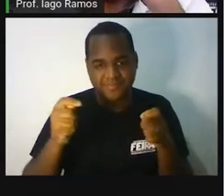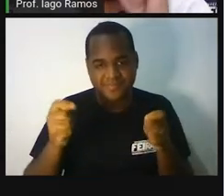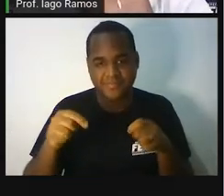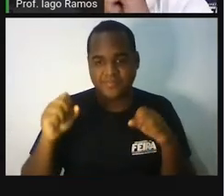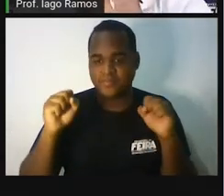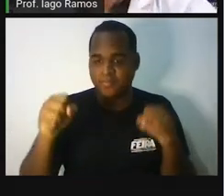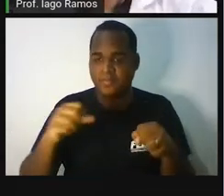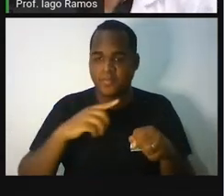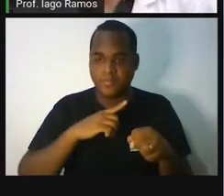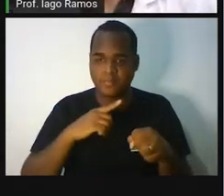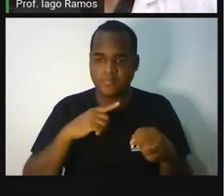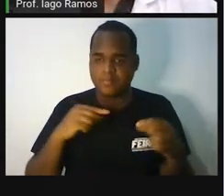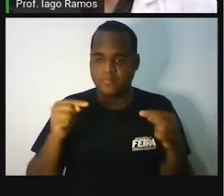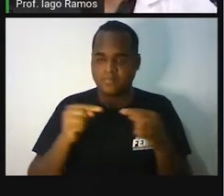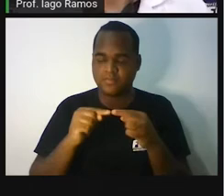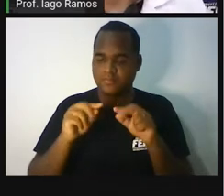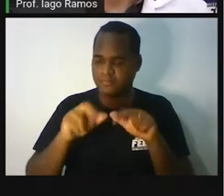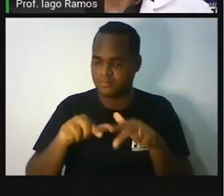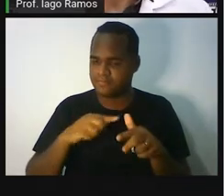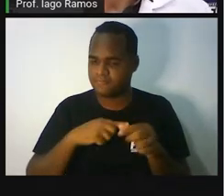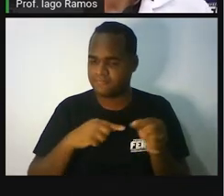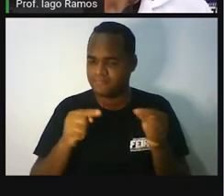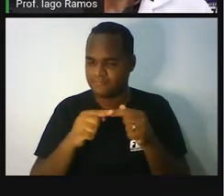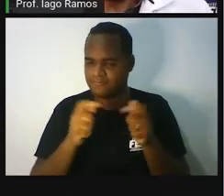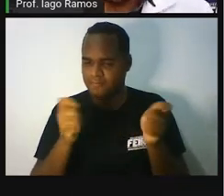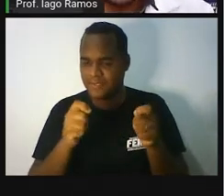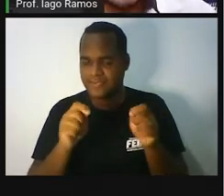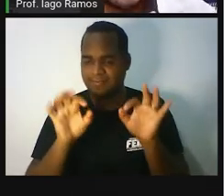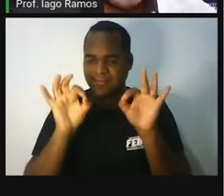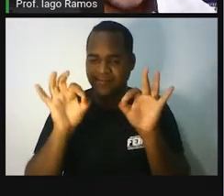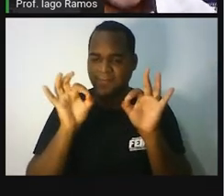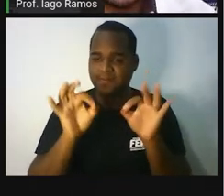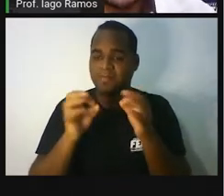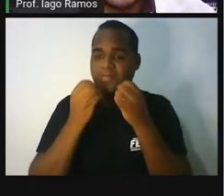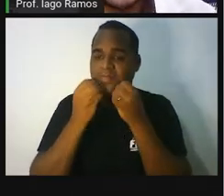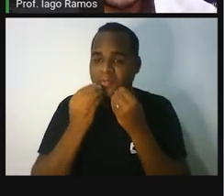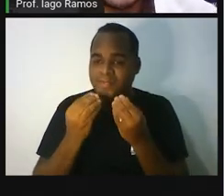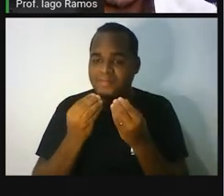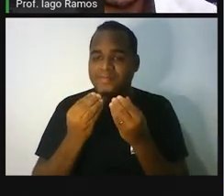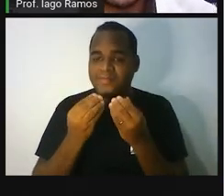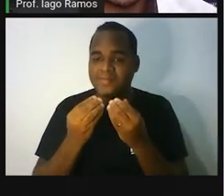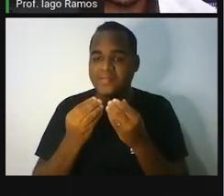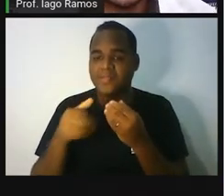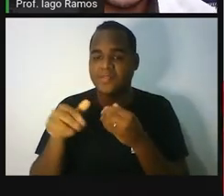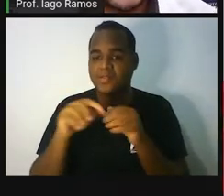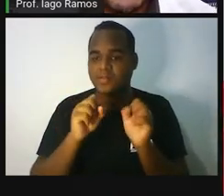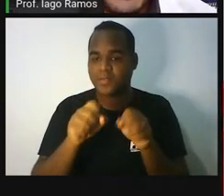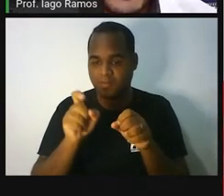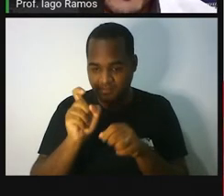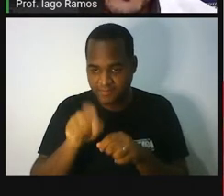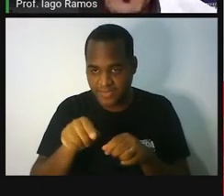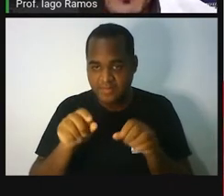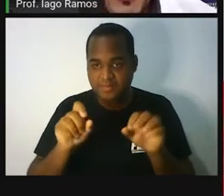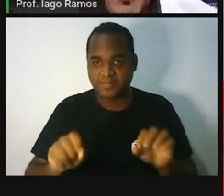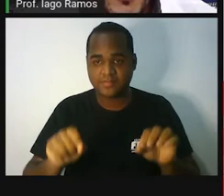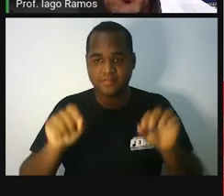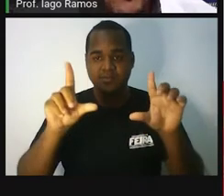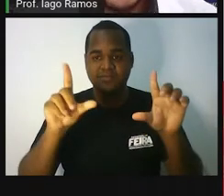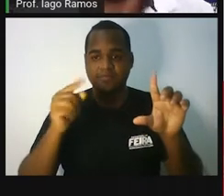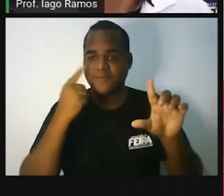muito mais simples. Bacana, hein? Então vamos entender o objetivo. Vamos clicar aqui para ver o acontece. O objetivo.